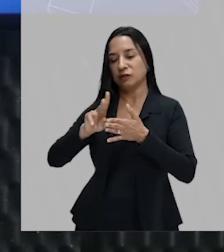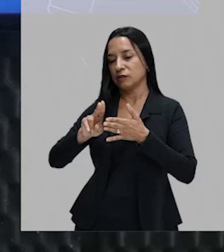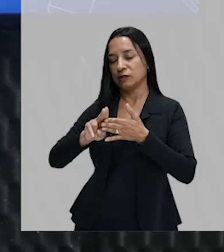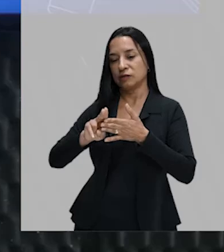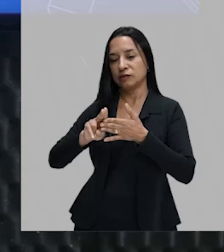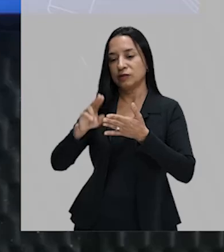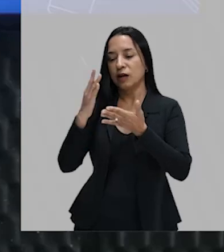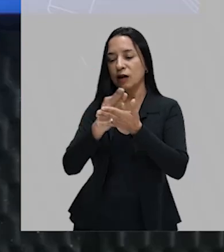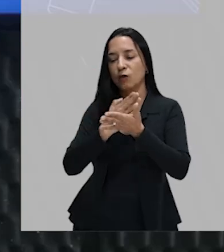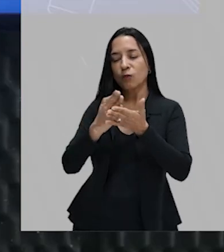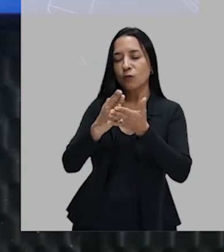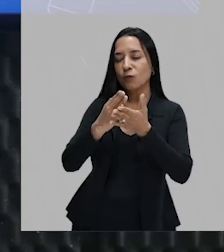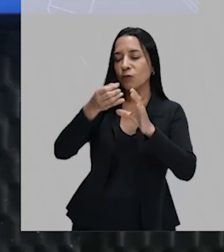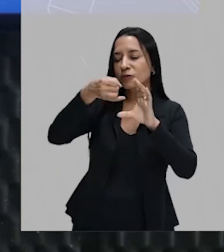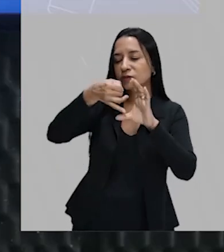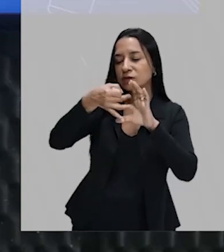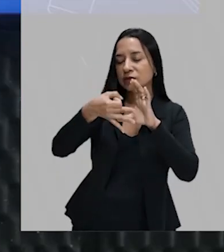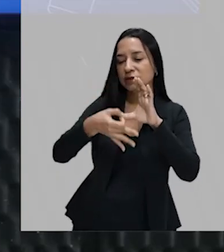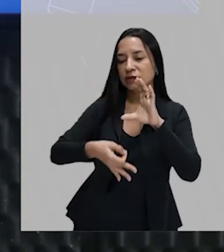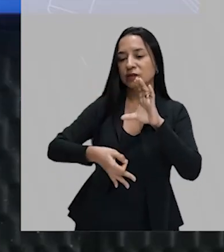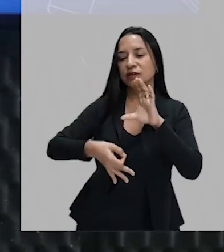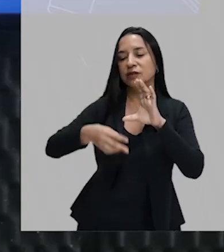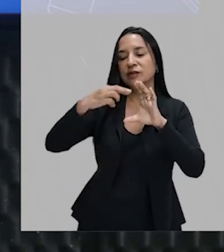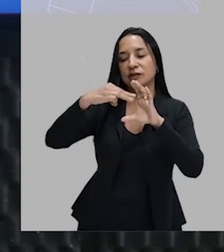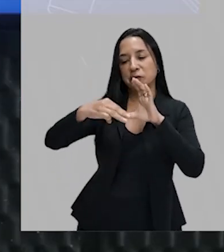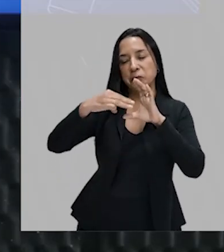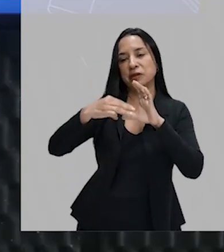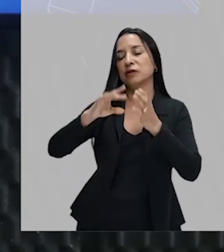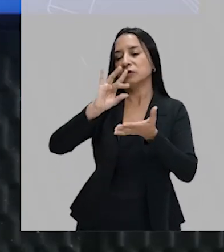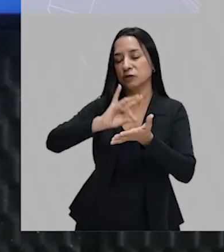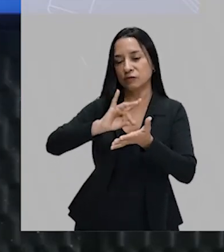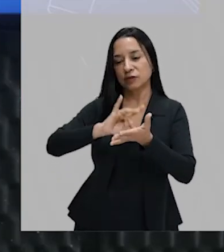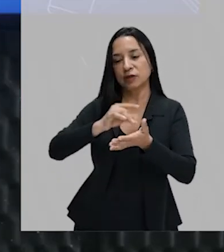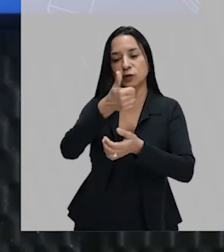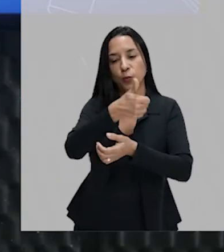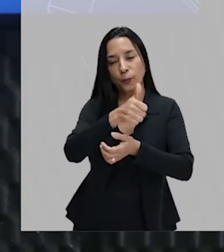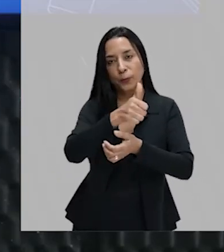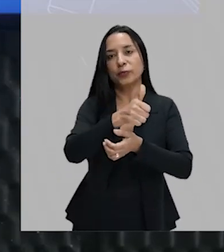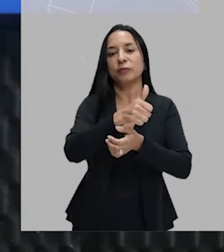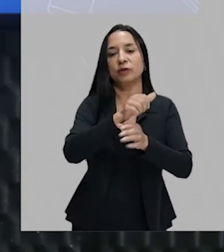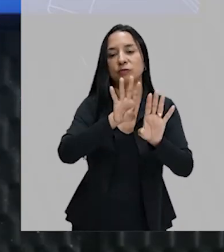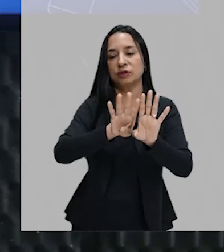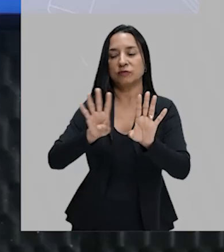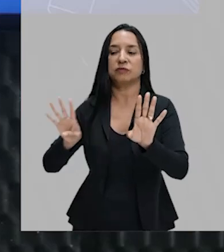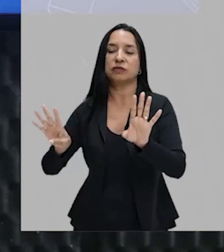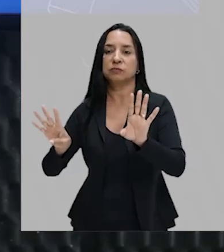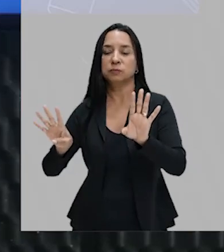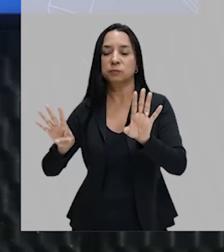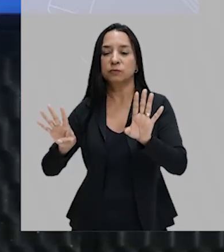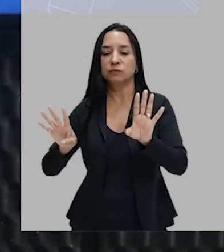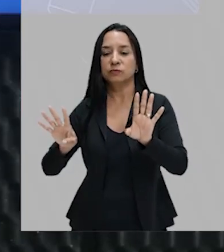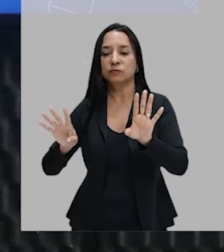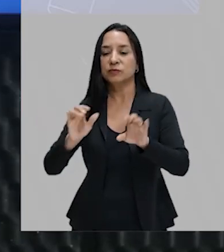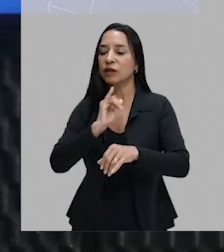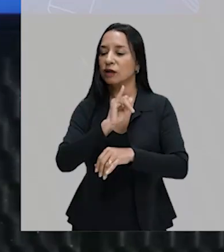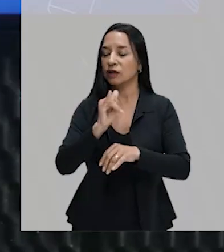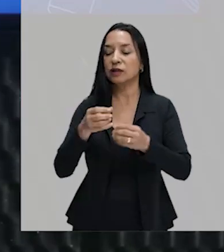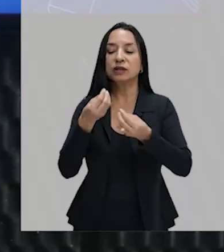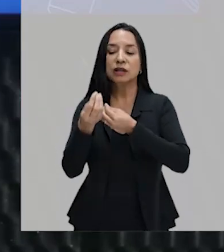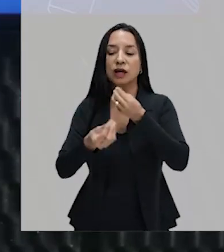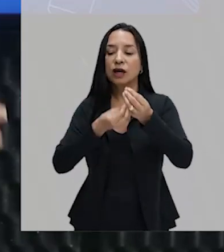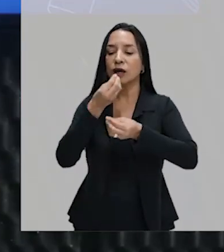algumas características da mensagem original do primeiro da fila. Então, a lenda, como ela era